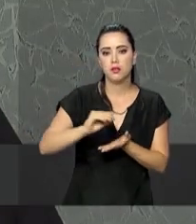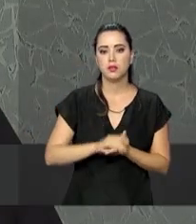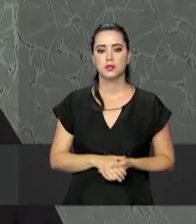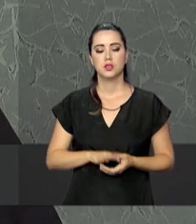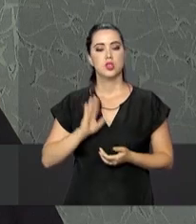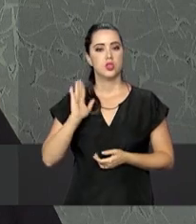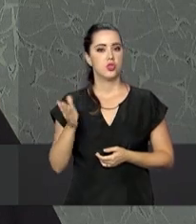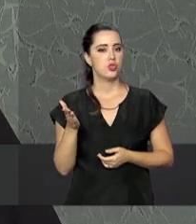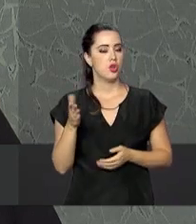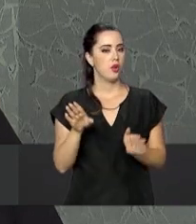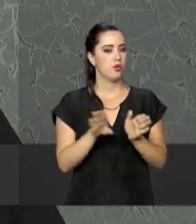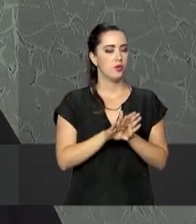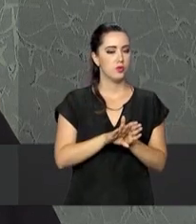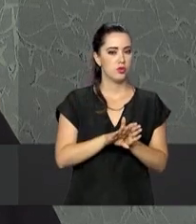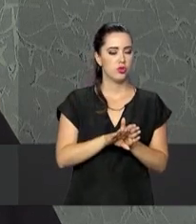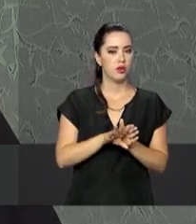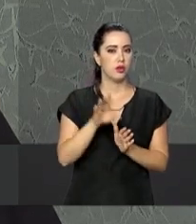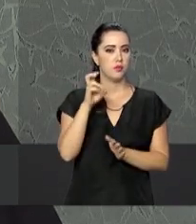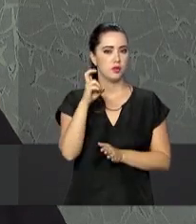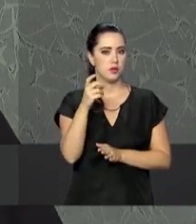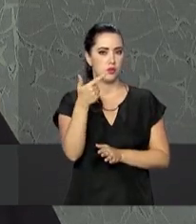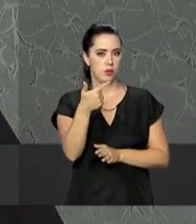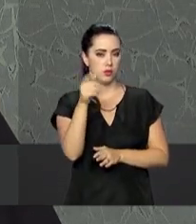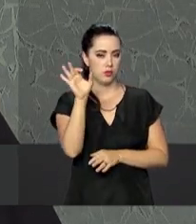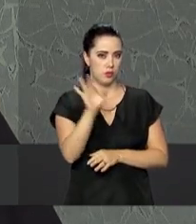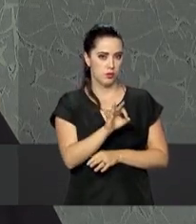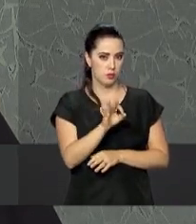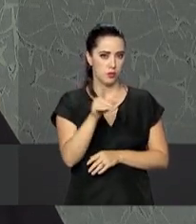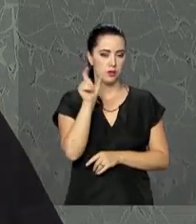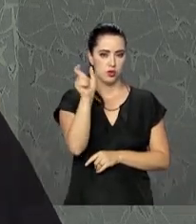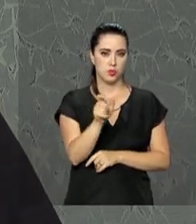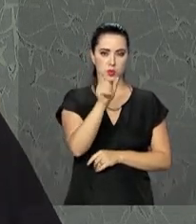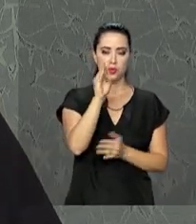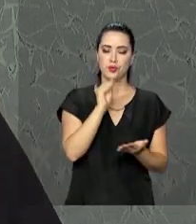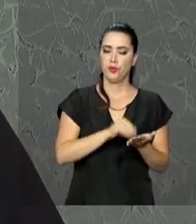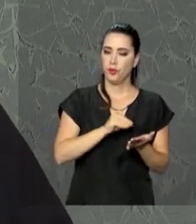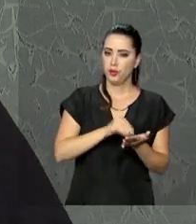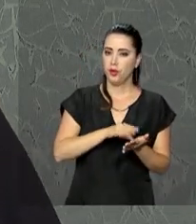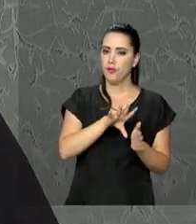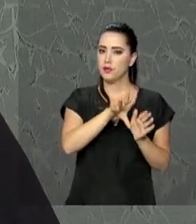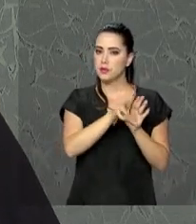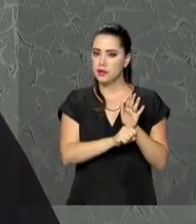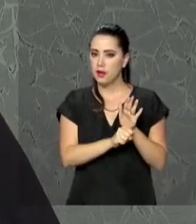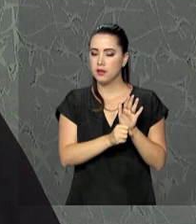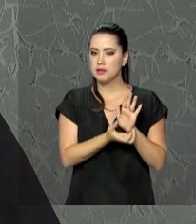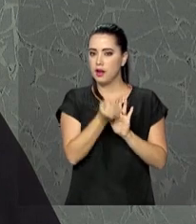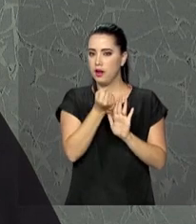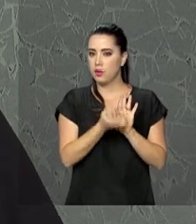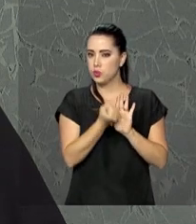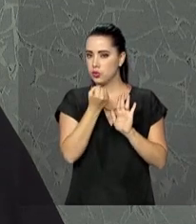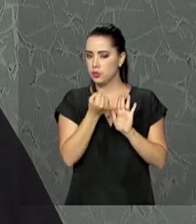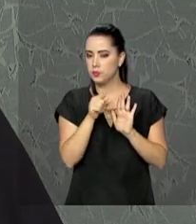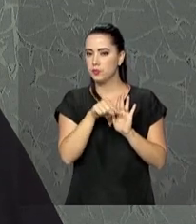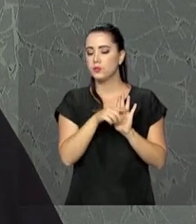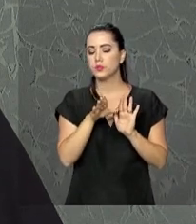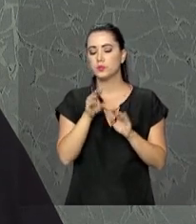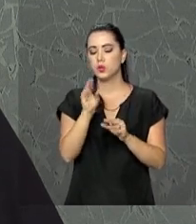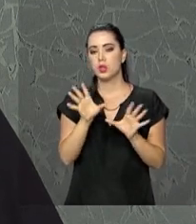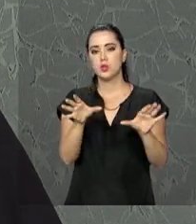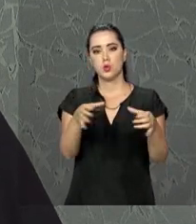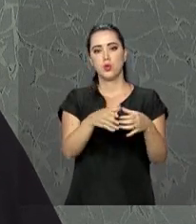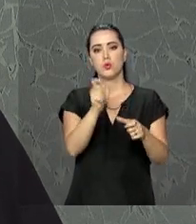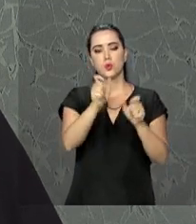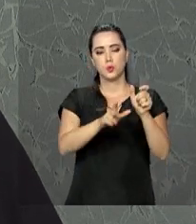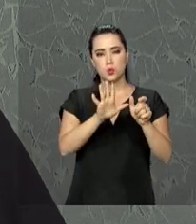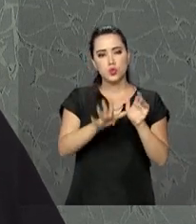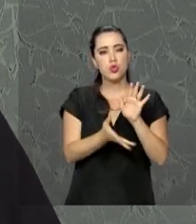a 52% dos cotistas do fundo que ainda não haviam sacado no ano passado, que foram beneficiados pela medida, esse grupo de pessoas